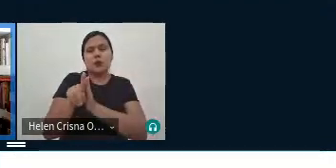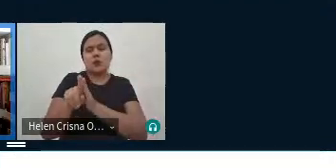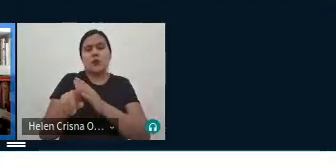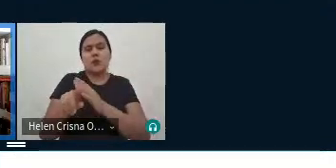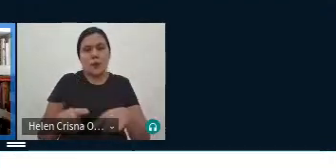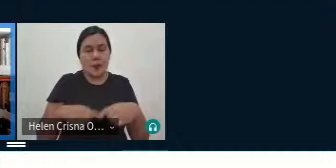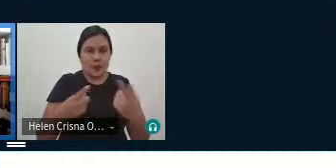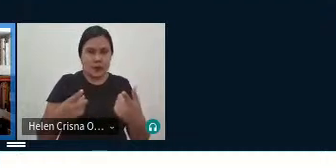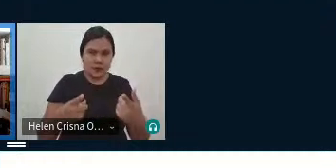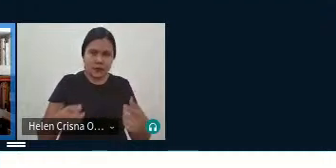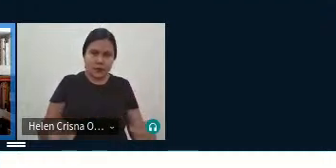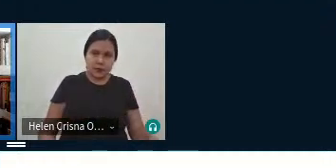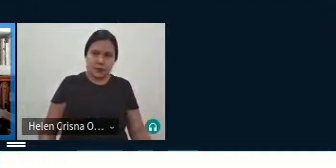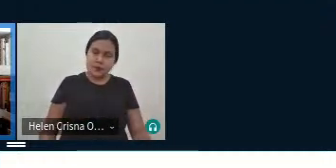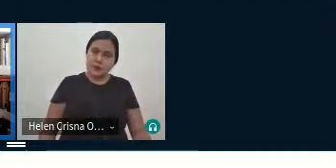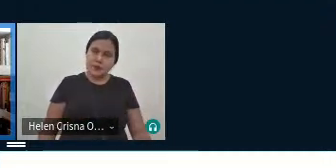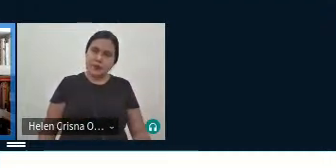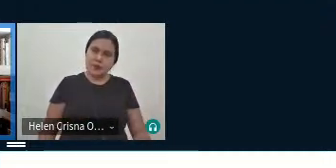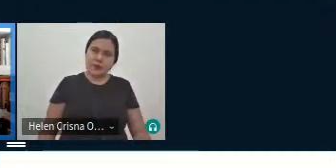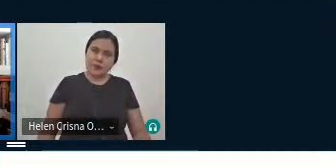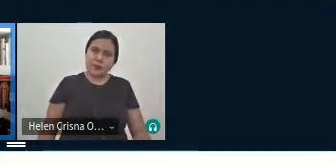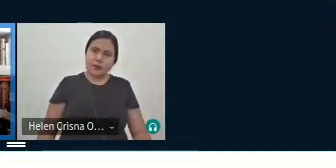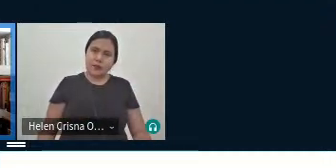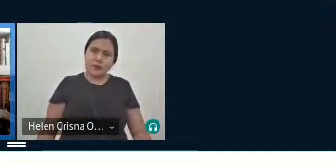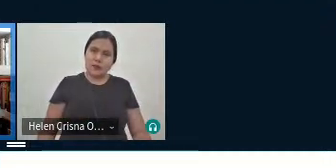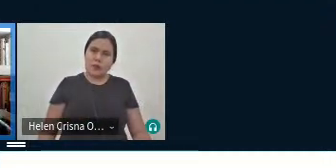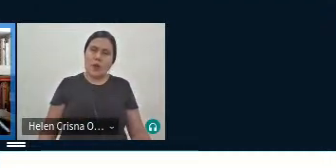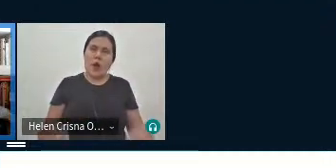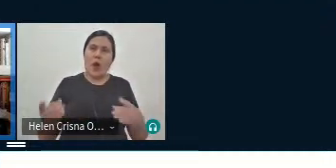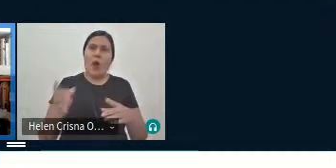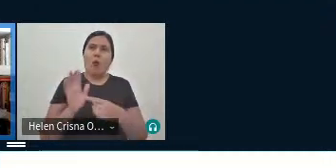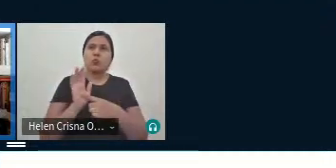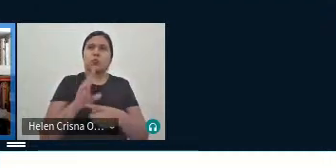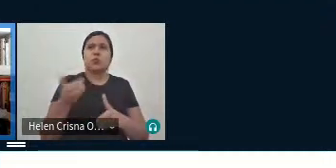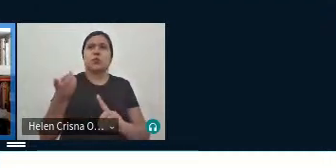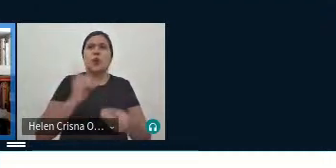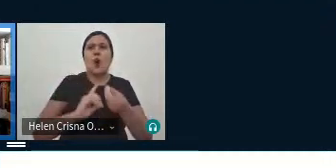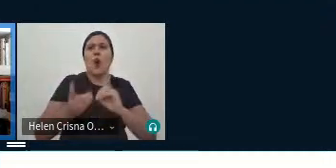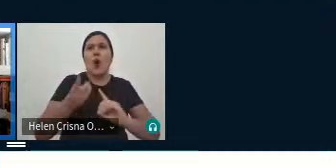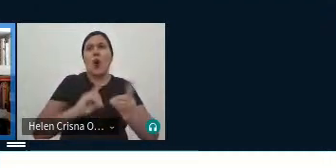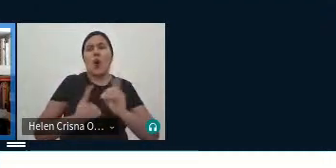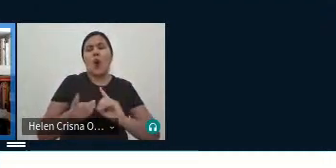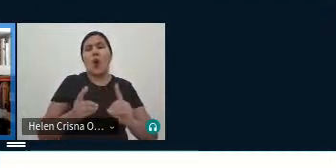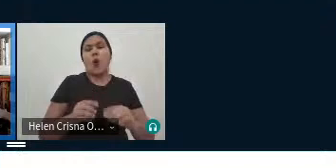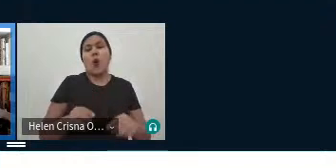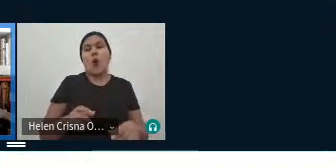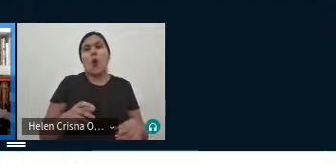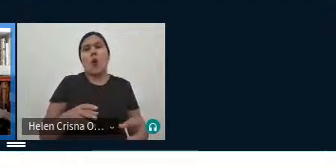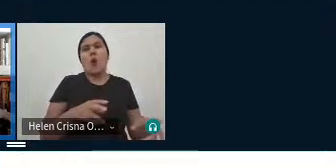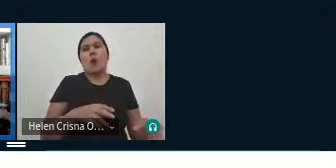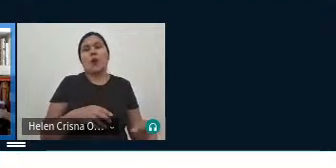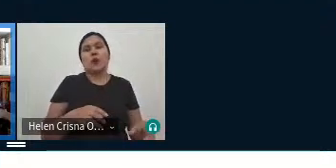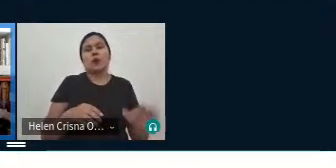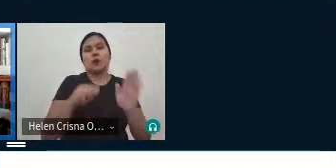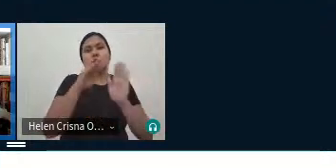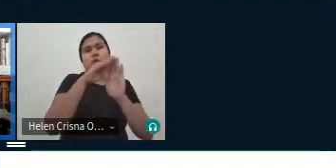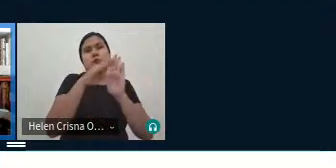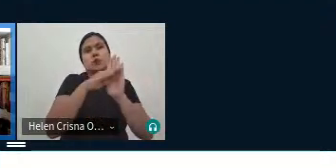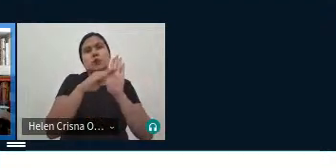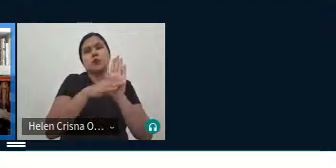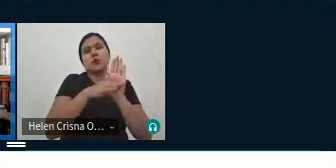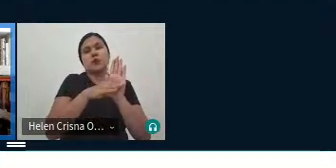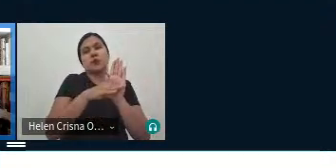eu vou tentar né trazer no diálogo alguns aspectos né que que